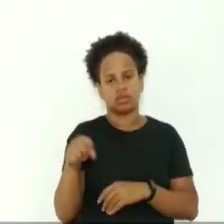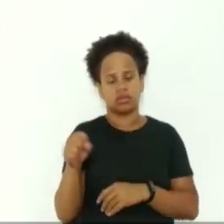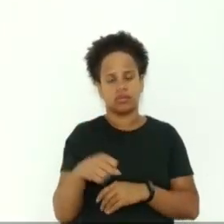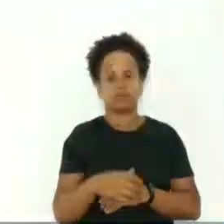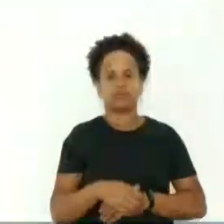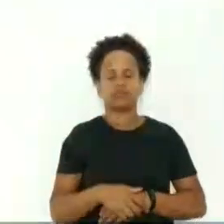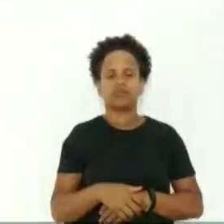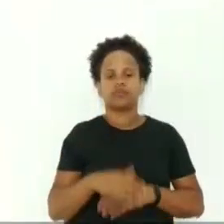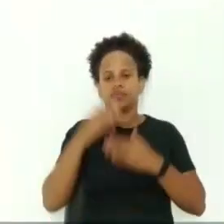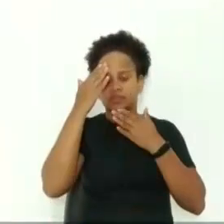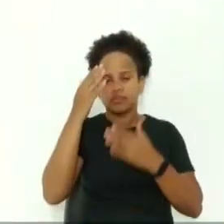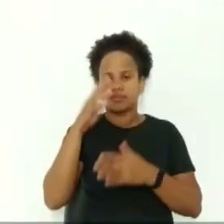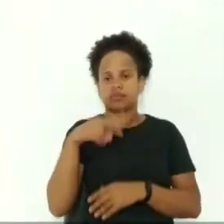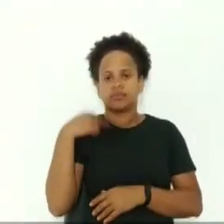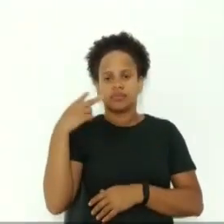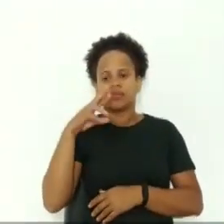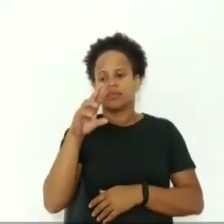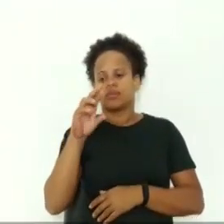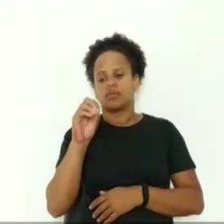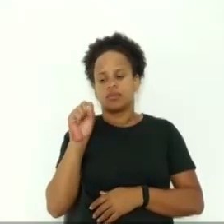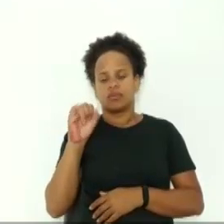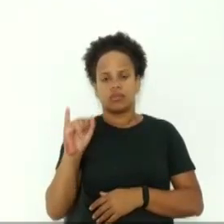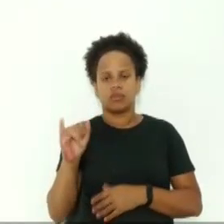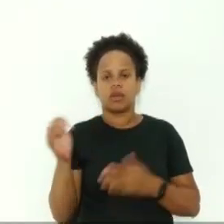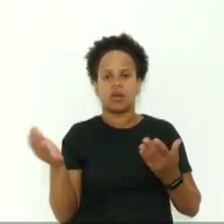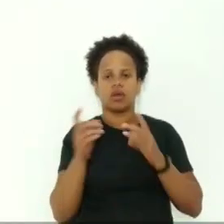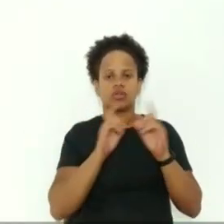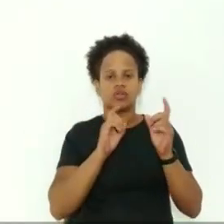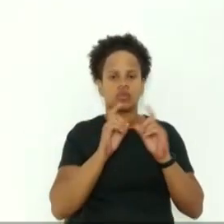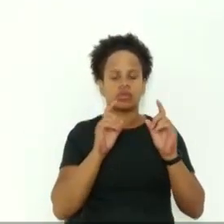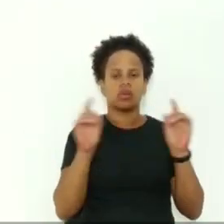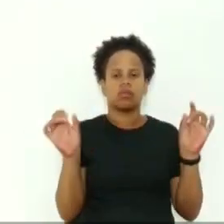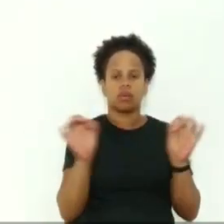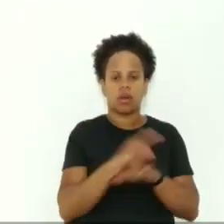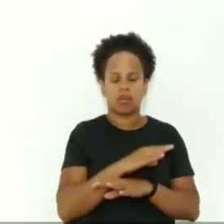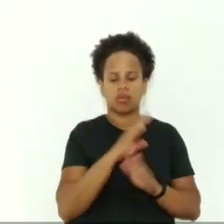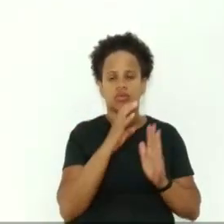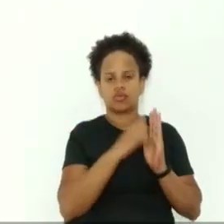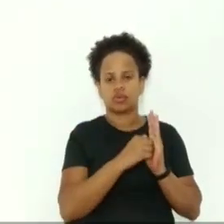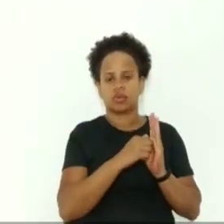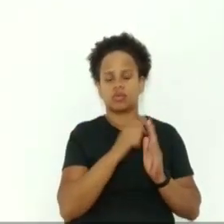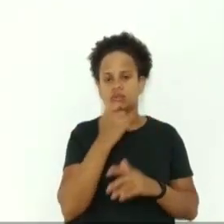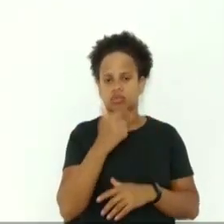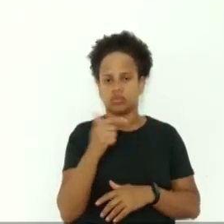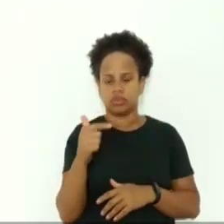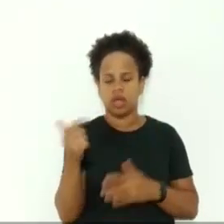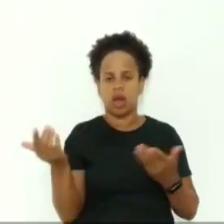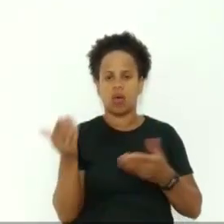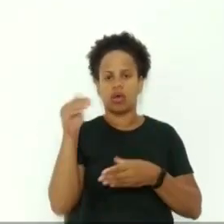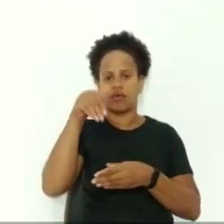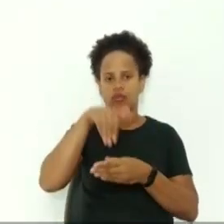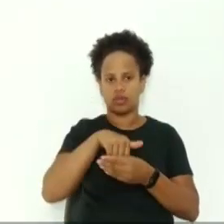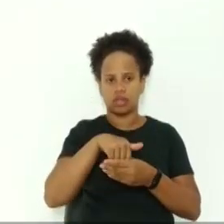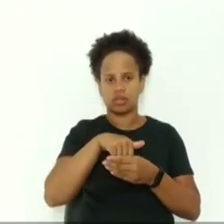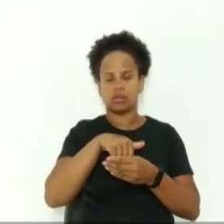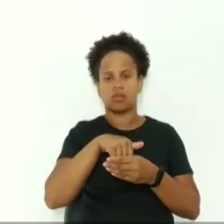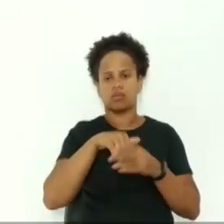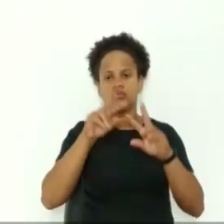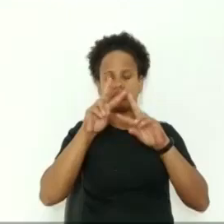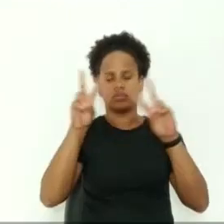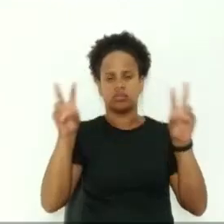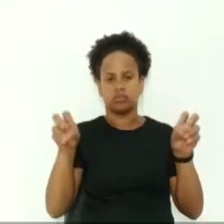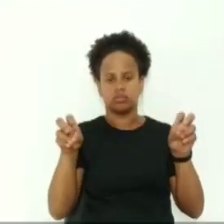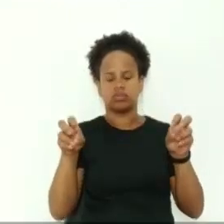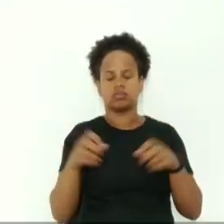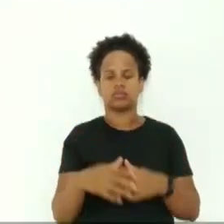vereadora Rose então encerrada a discussão não tivemos mais nenhum inscrito encerrada a discussão vamos colocar em votação a matéria salvo emenda